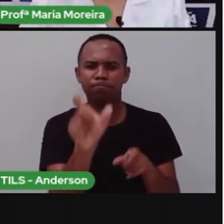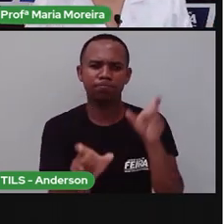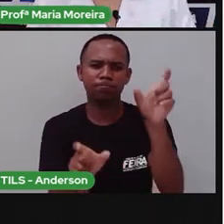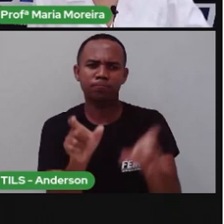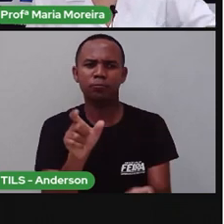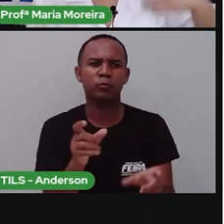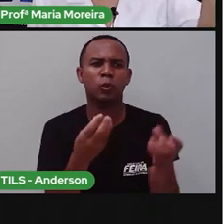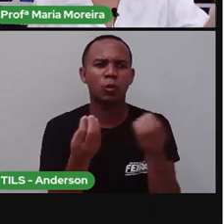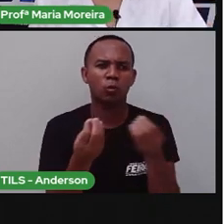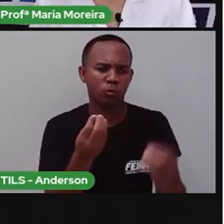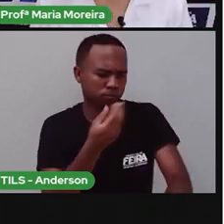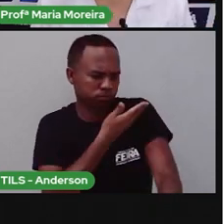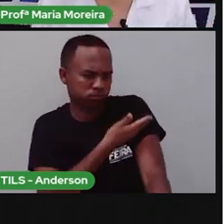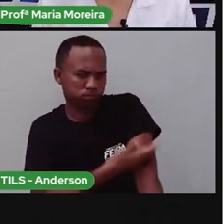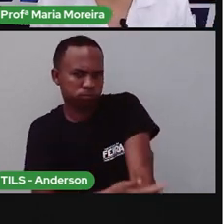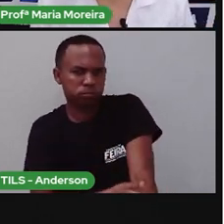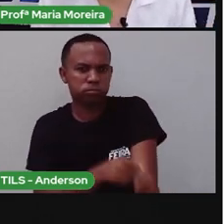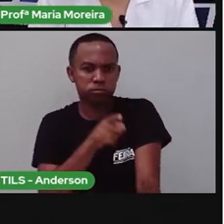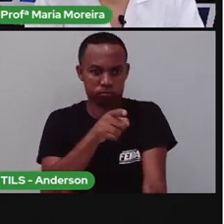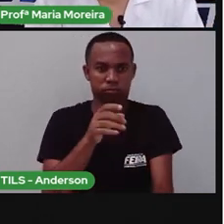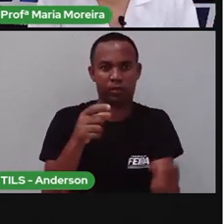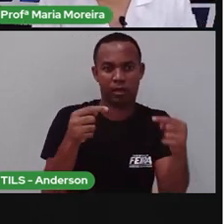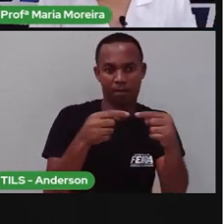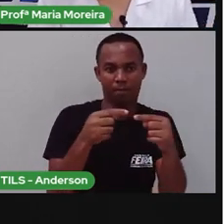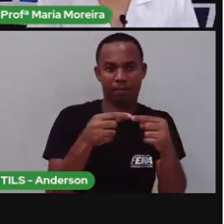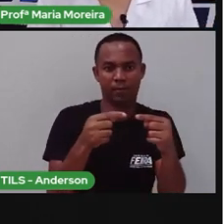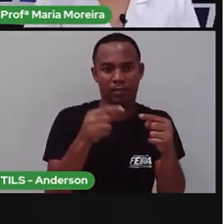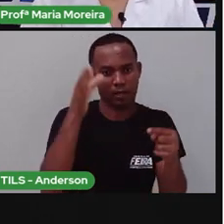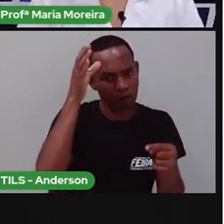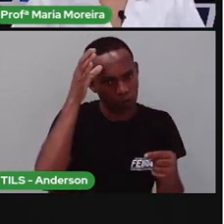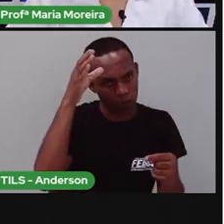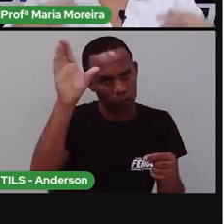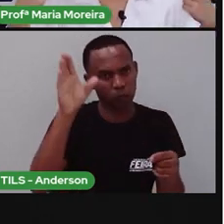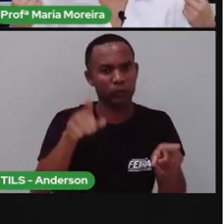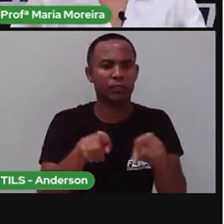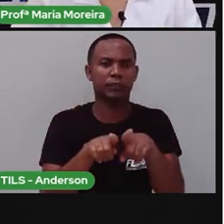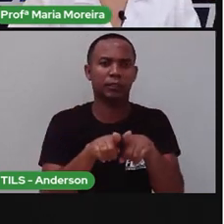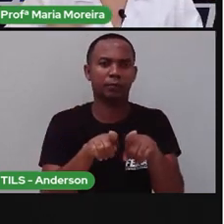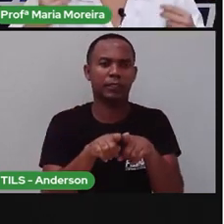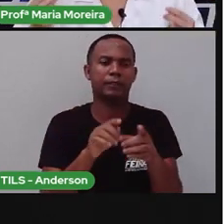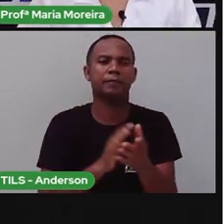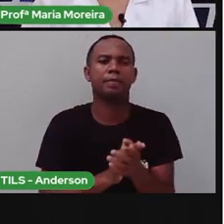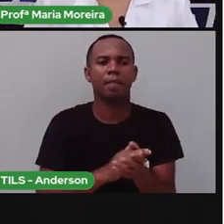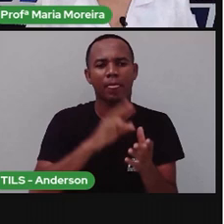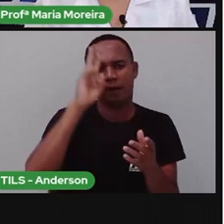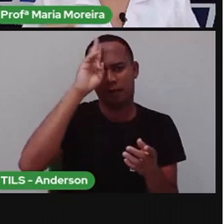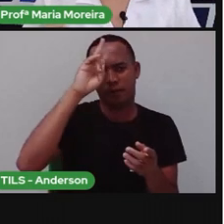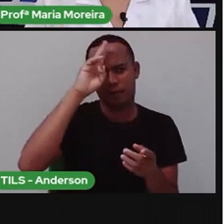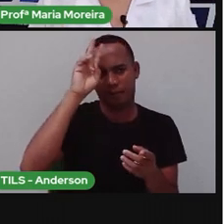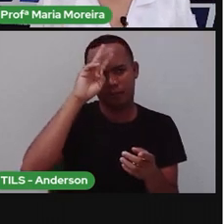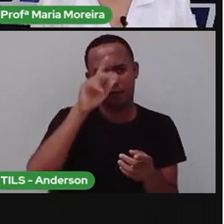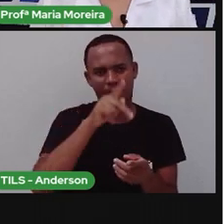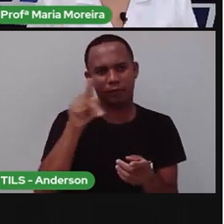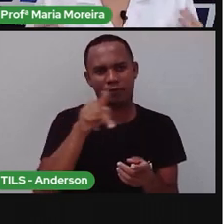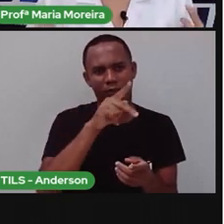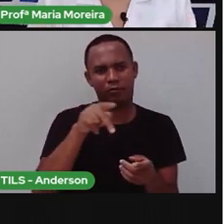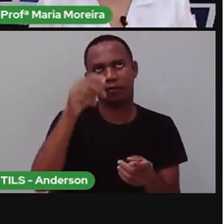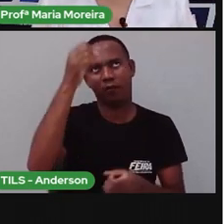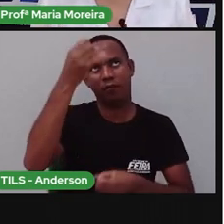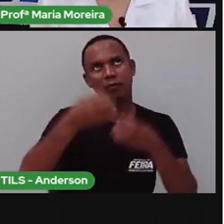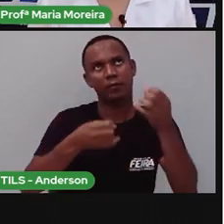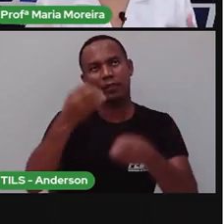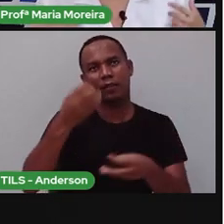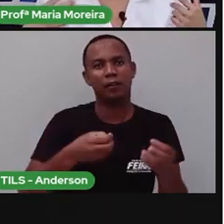comportava, te traz essas memórias. Então, isso é cultura. E lembra também que, ó, desde quando a PRO estava falando sobre Feira de